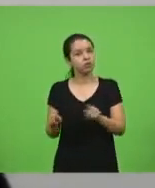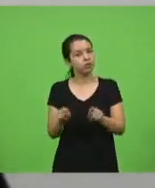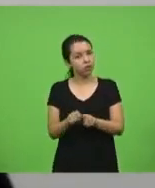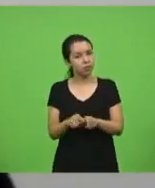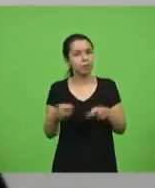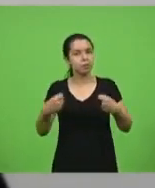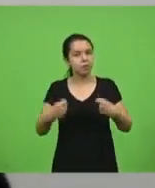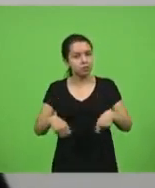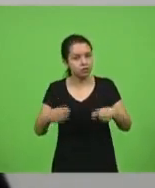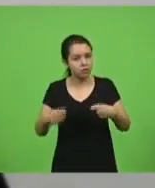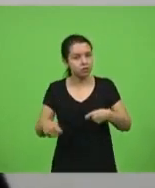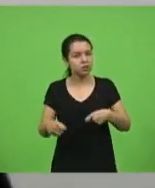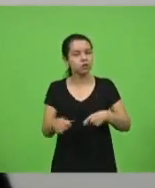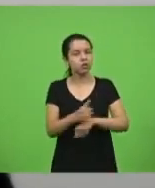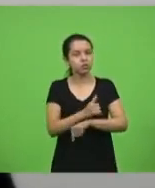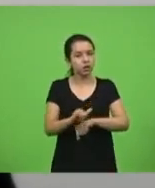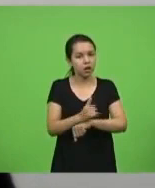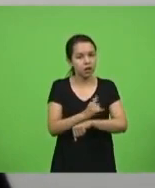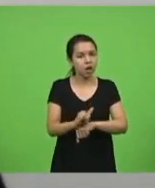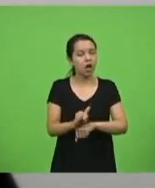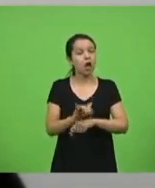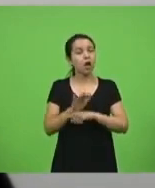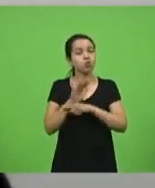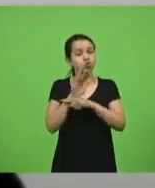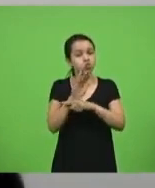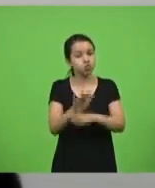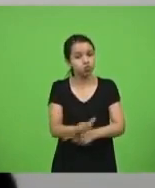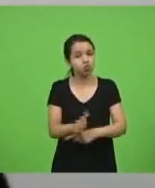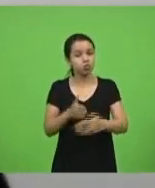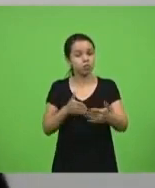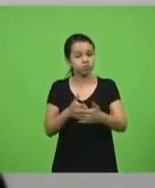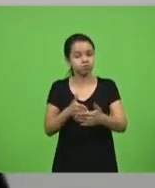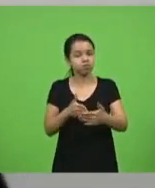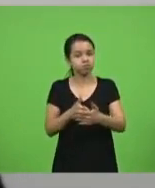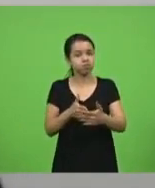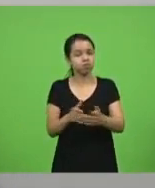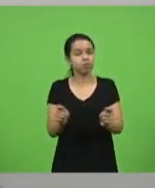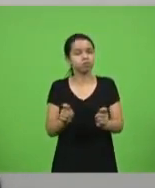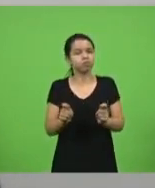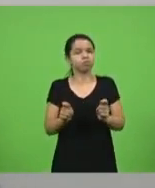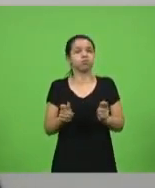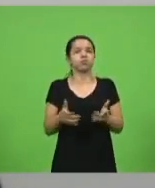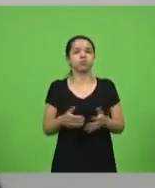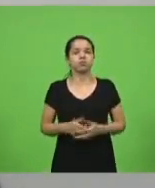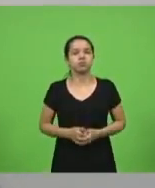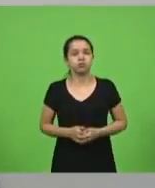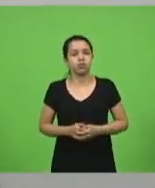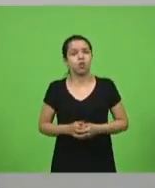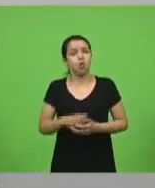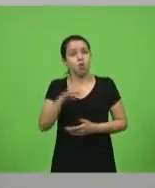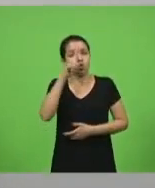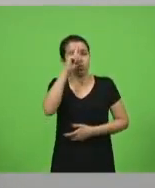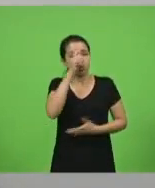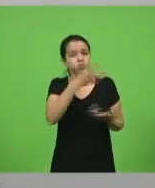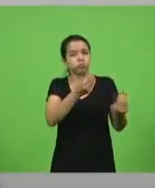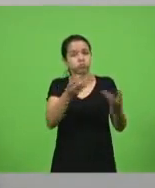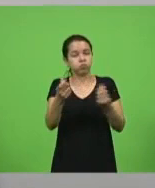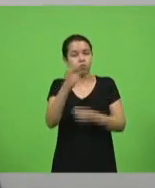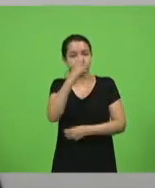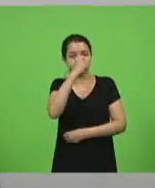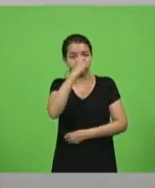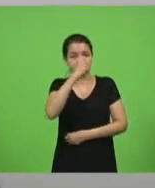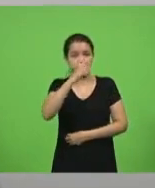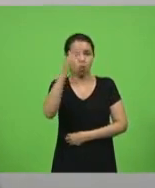grande onda de contaminação que está havendo. Os hospitais estão lotados, o Brasil, infelizmente,